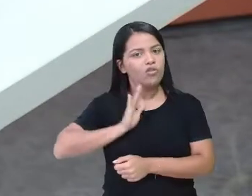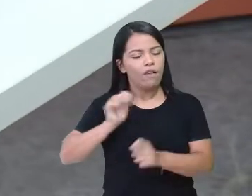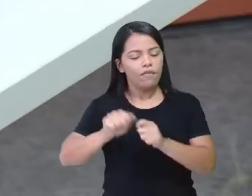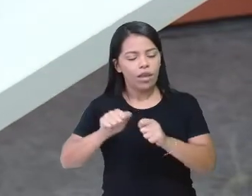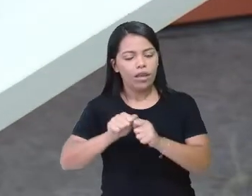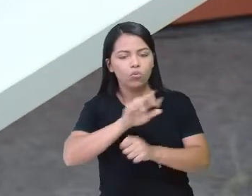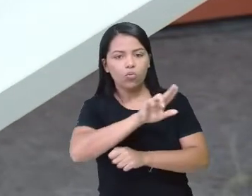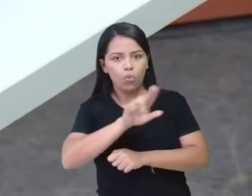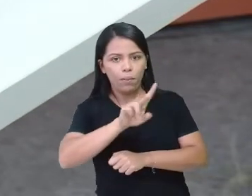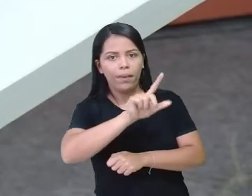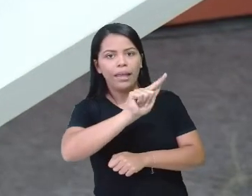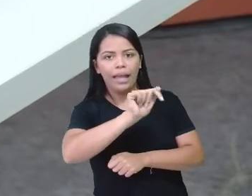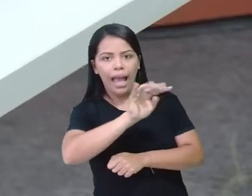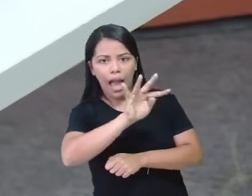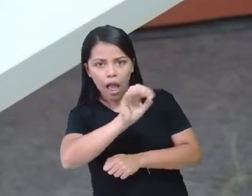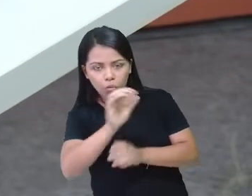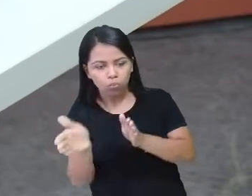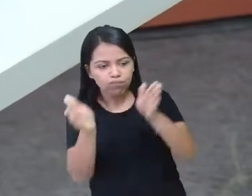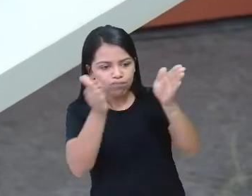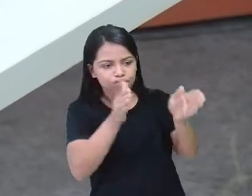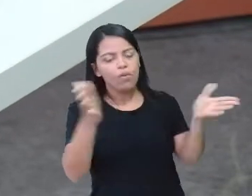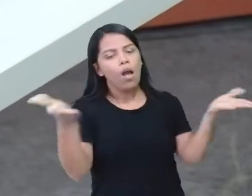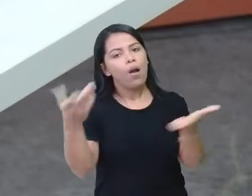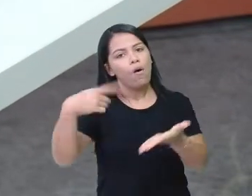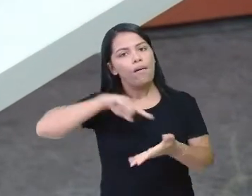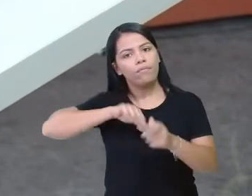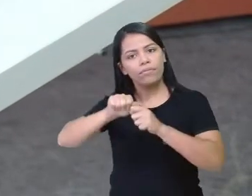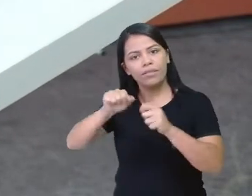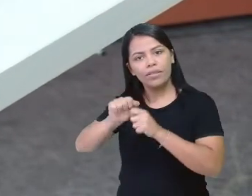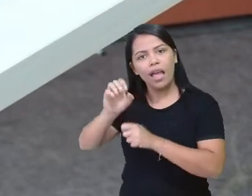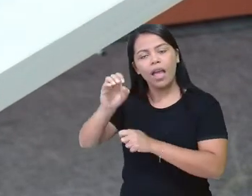gato. Agora vamos para a onça. Como é que é on?